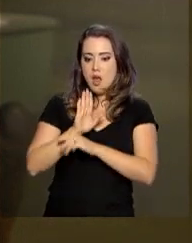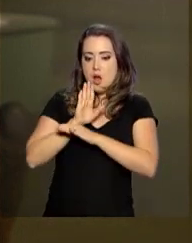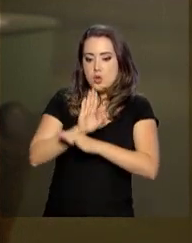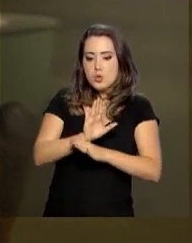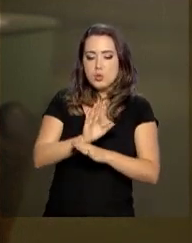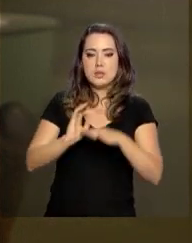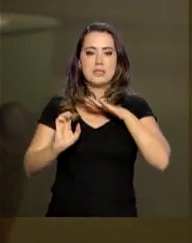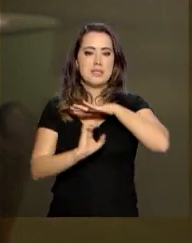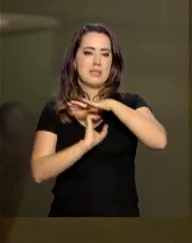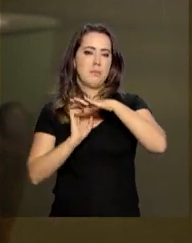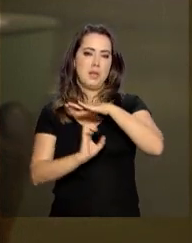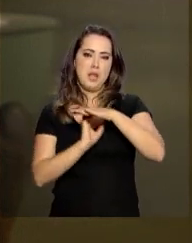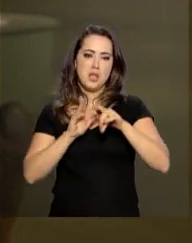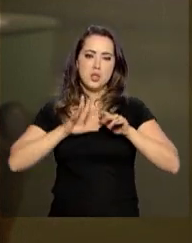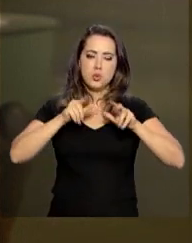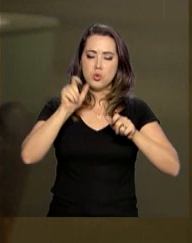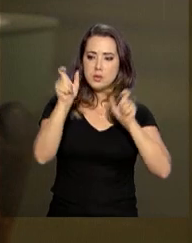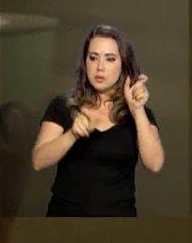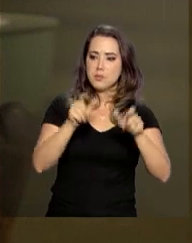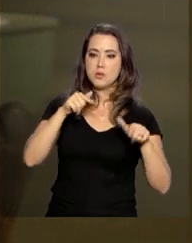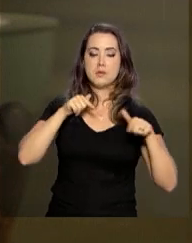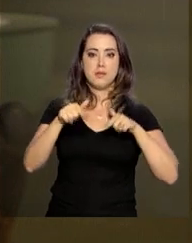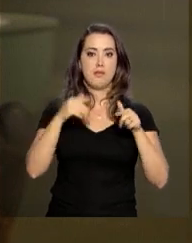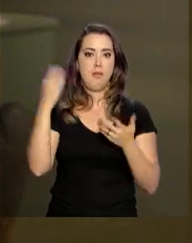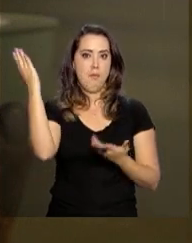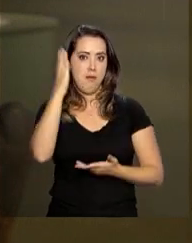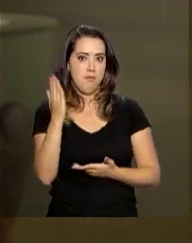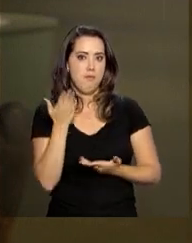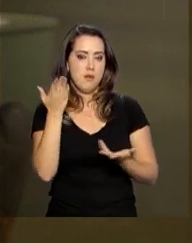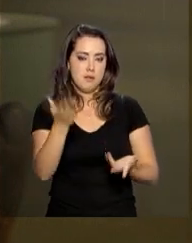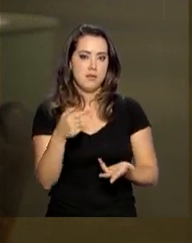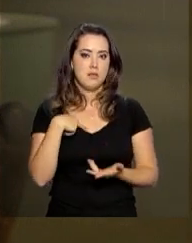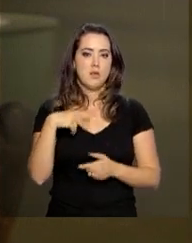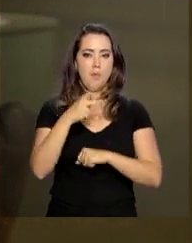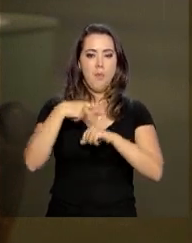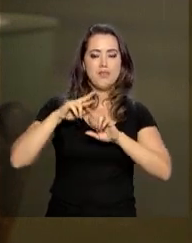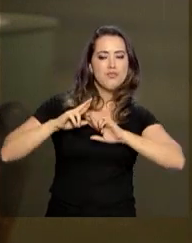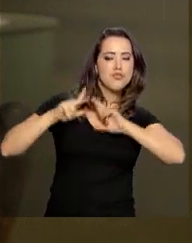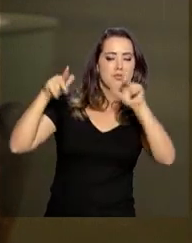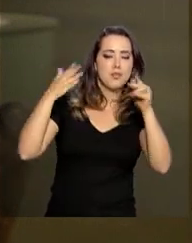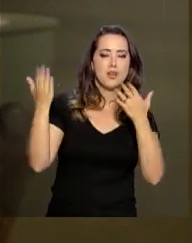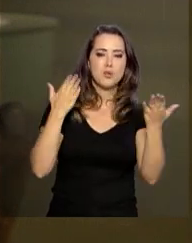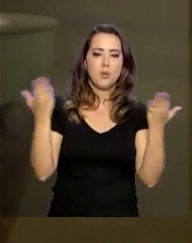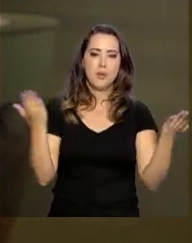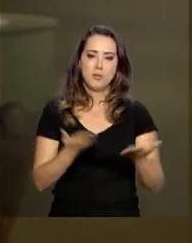a gente precisa de todos os atores da sociedade brasileira, com um país bem diferente desse que a gente tem hoje.